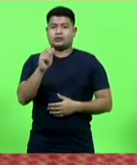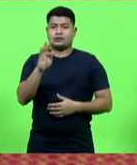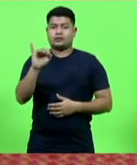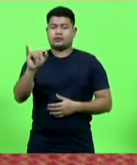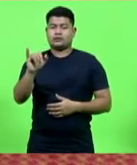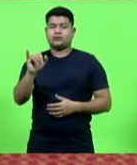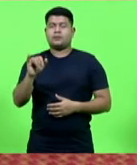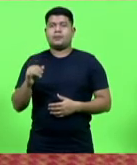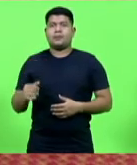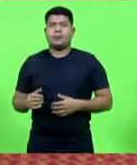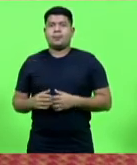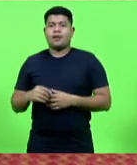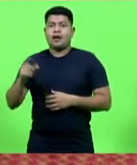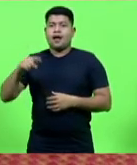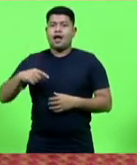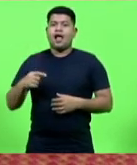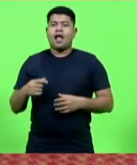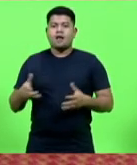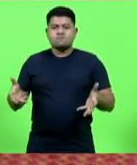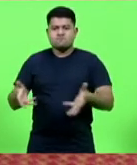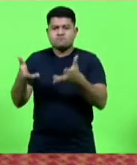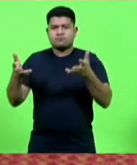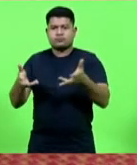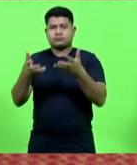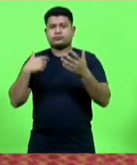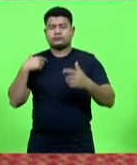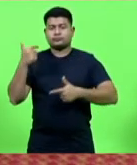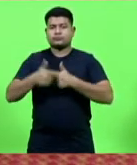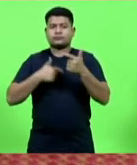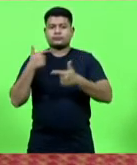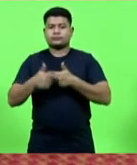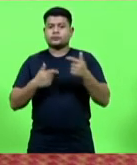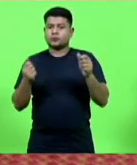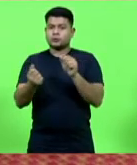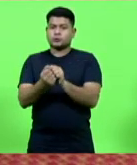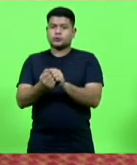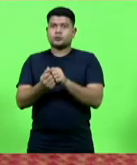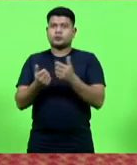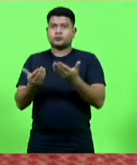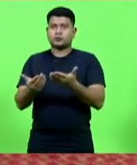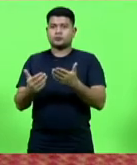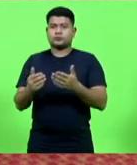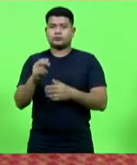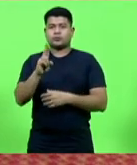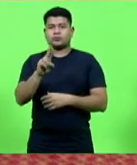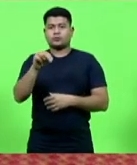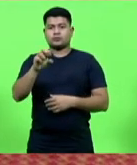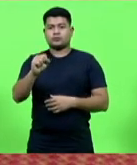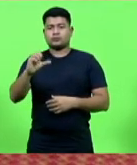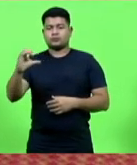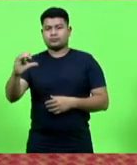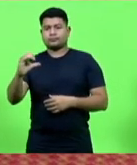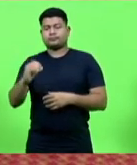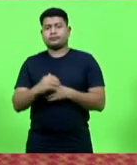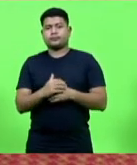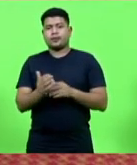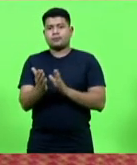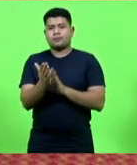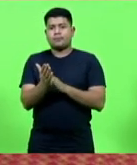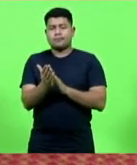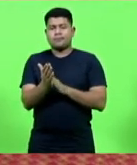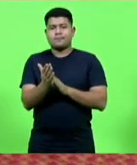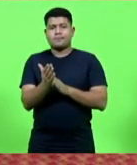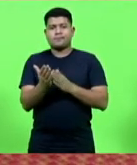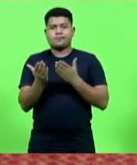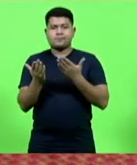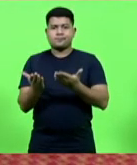incentivadora e faz um trabalho conjunto lá com a Unesc. Então, parabéns à ex-deputada Tati